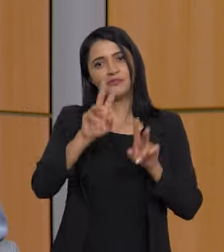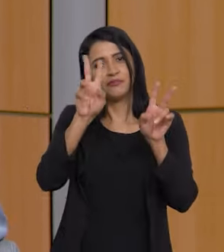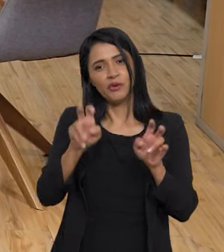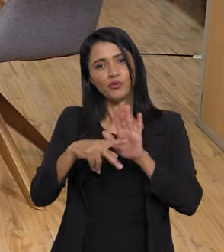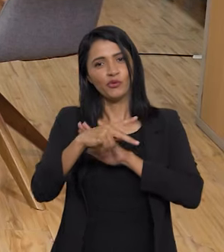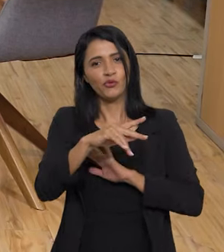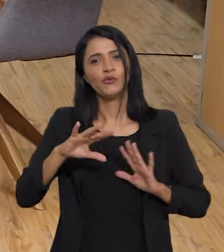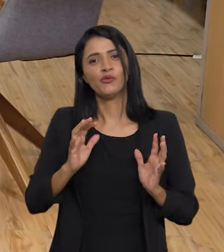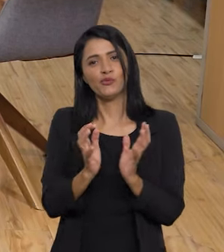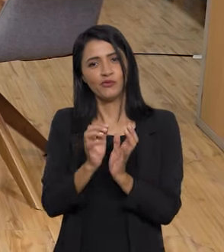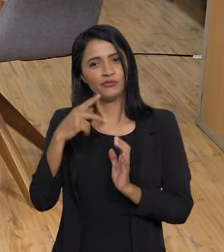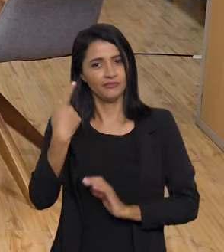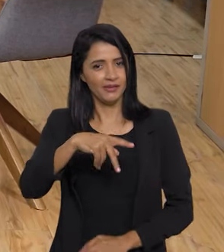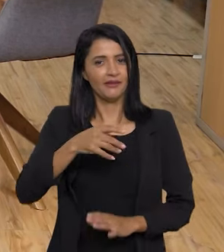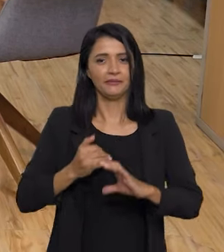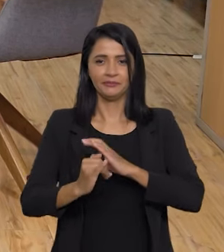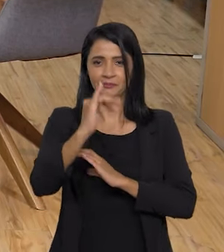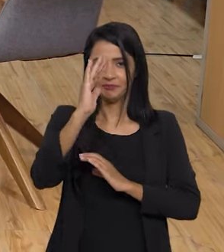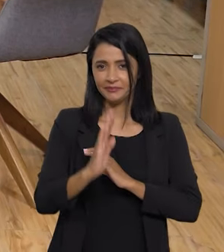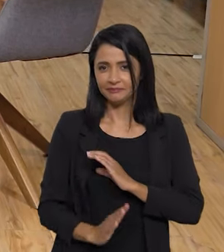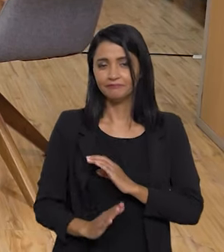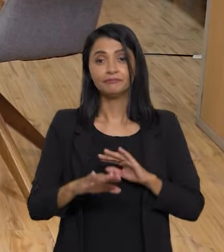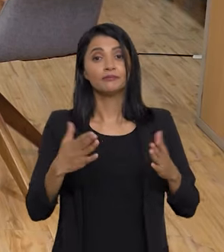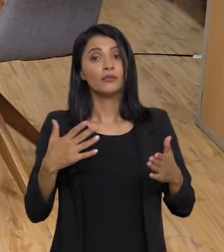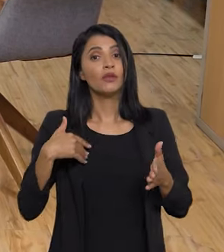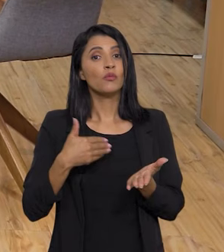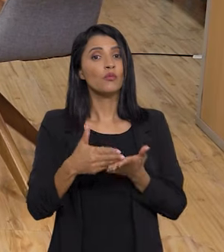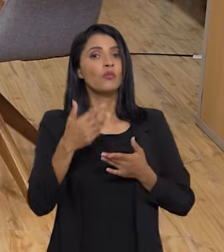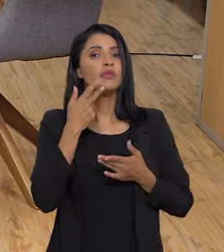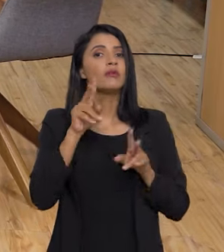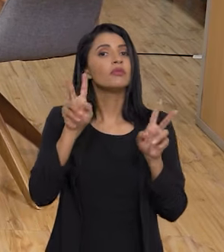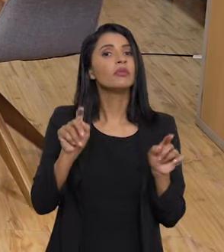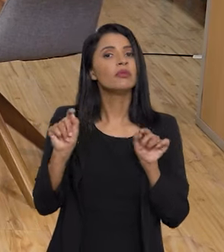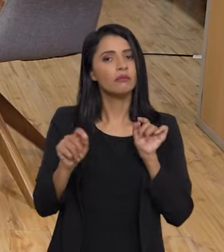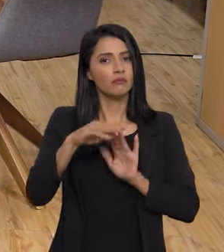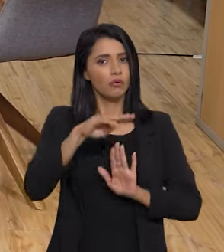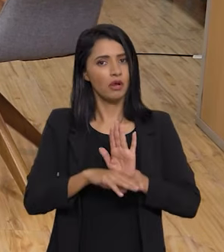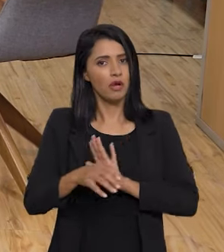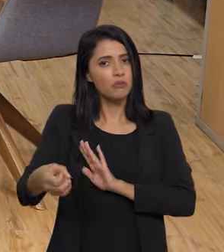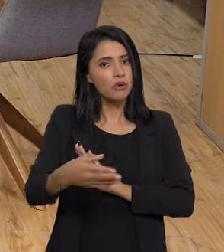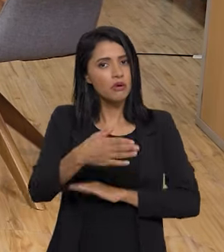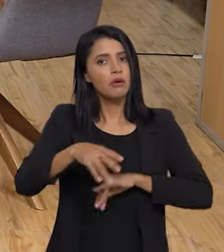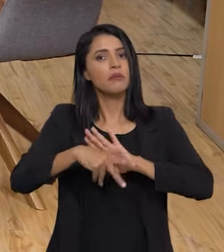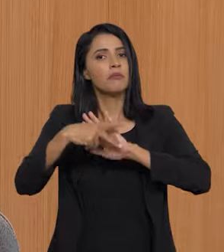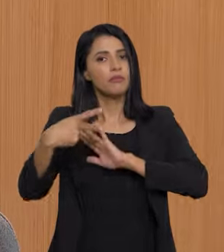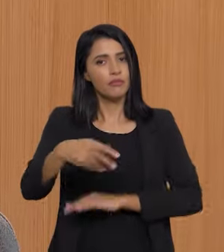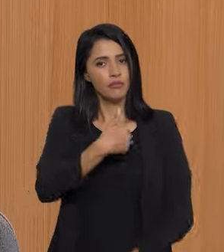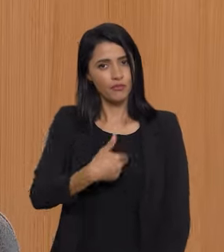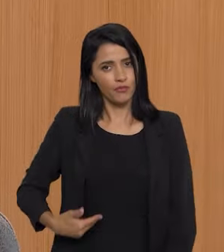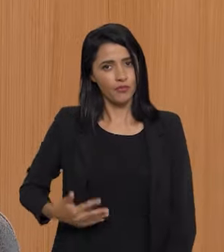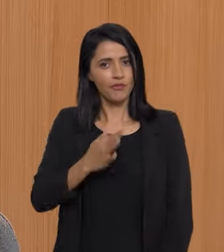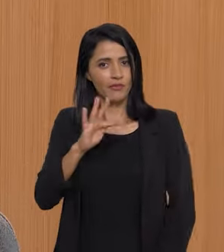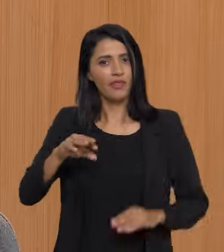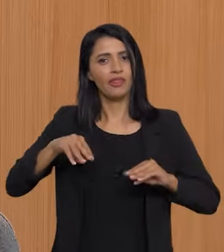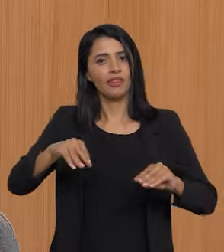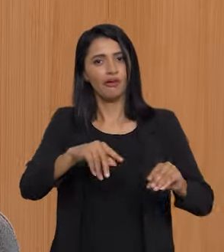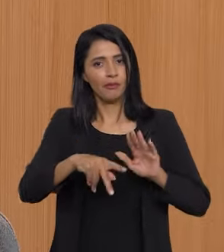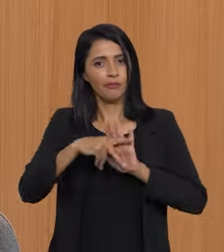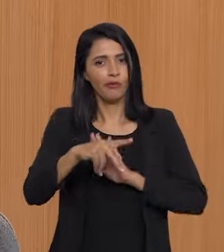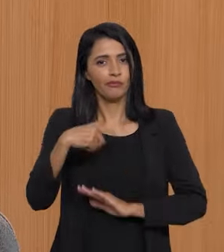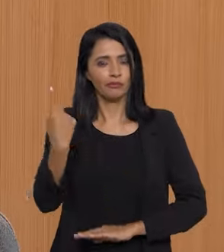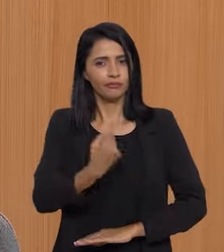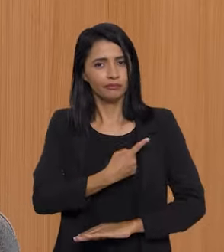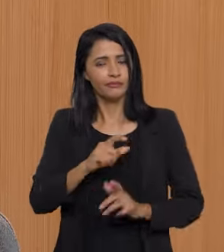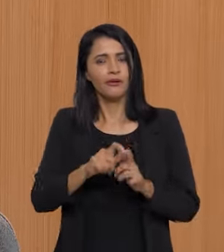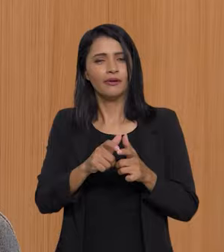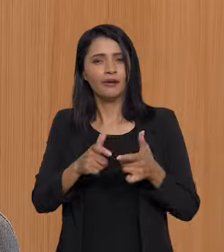Pauta da EBC. Pois é, ministro. A gente vai começar falando de um programa recente do governo federal, que é o Terra da Gente, que